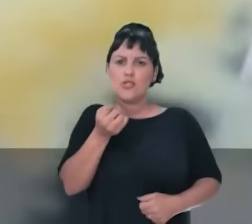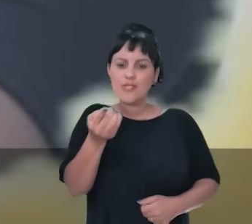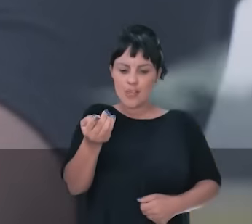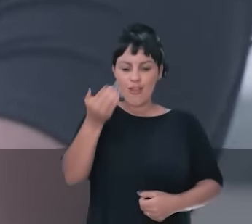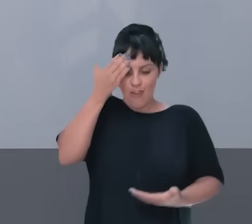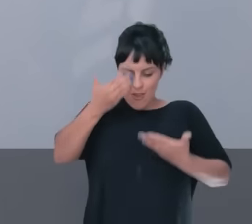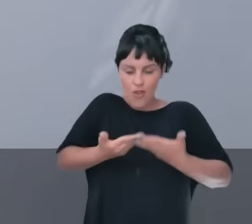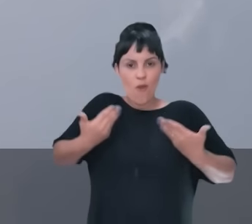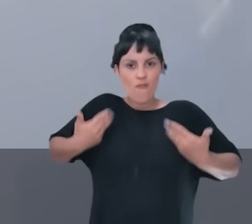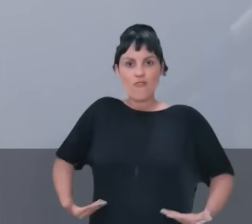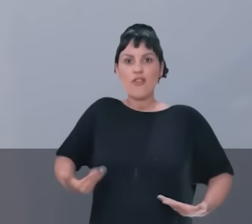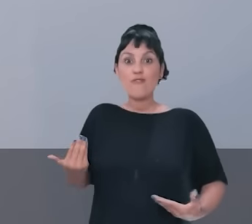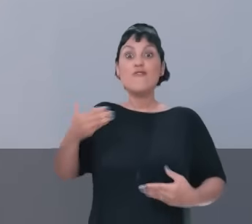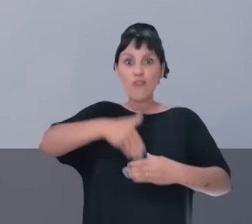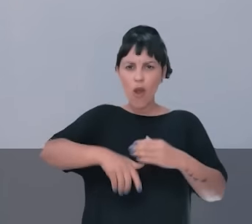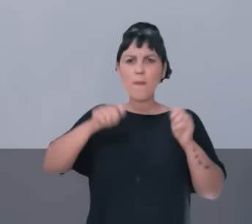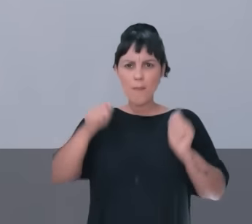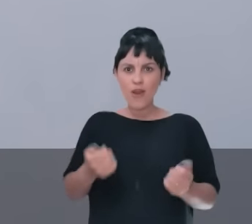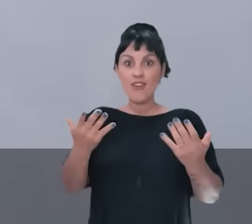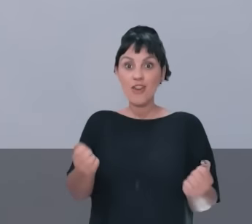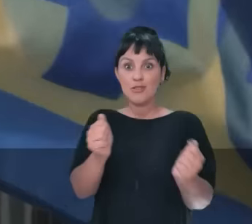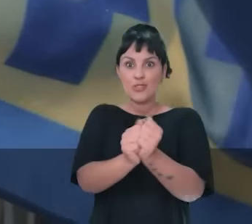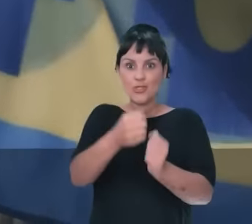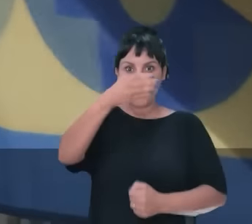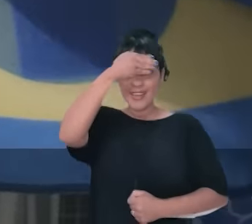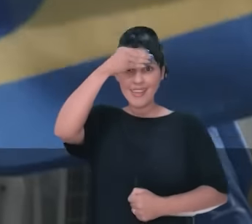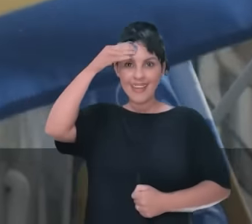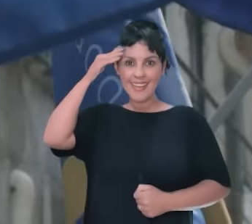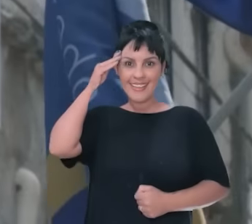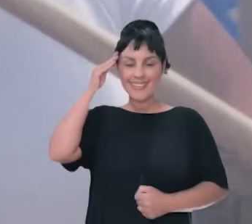confiança e o seu voto. Vamos juntos com Rigoni.